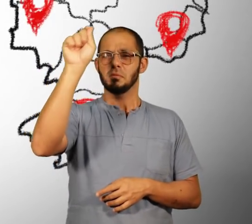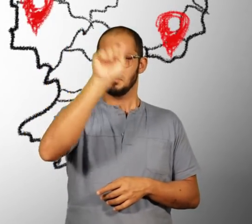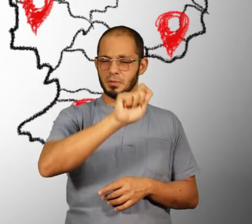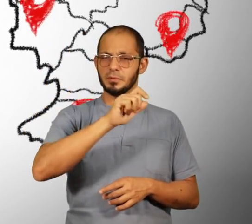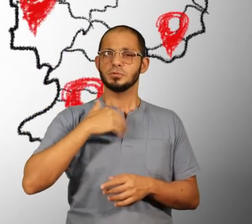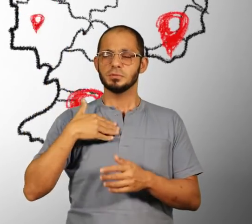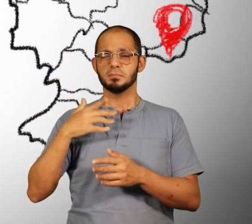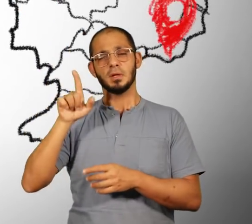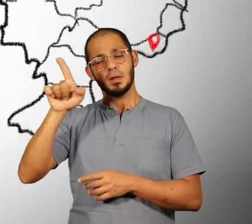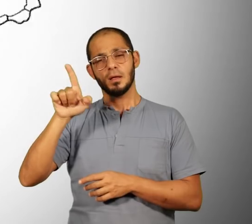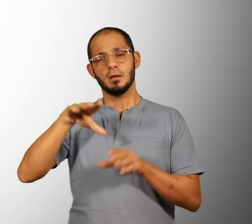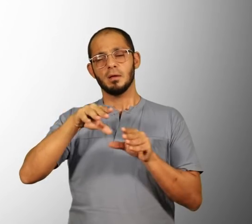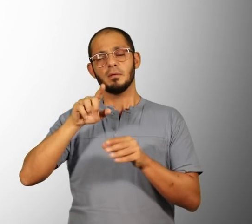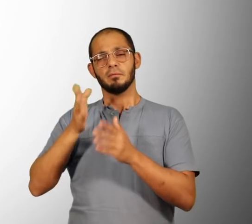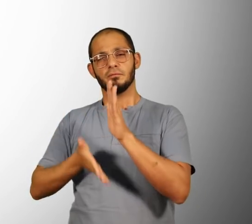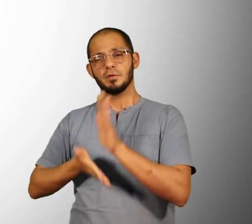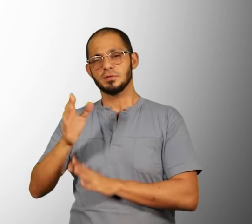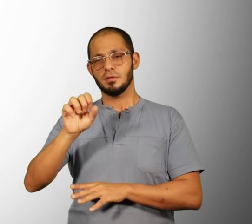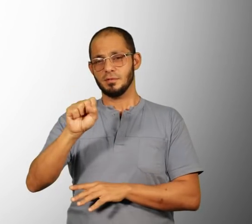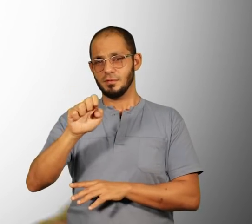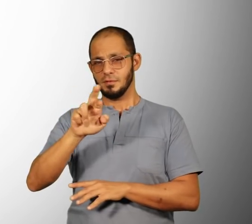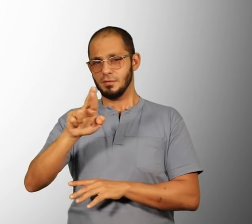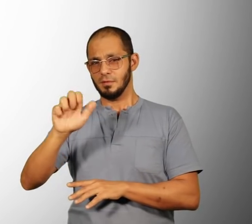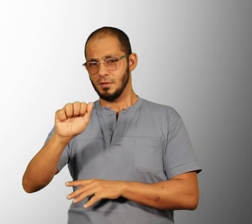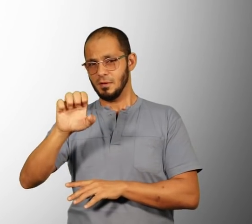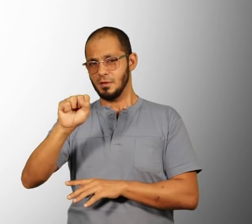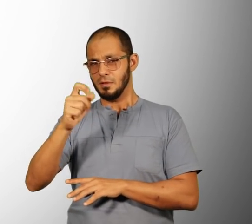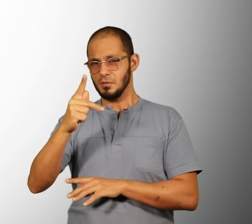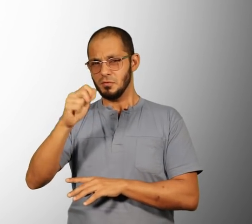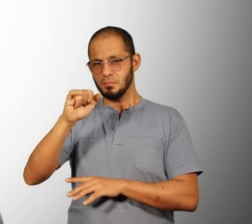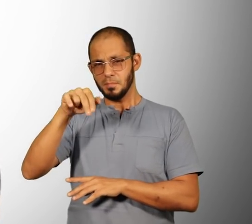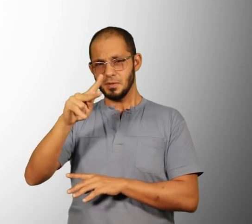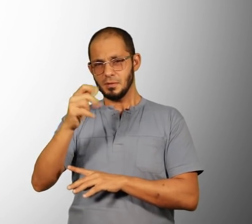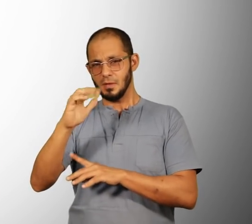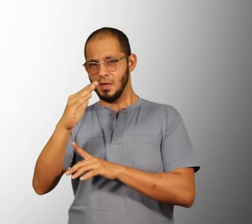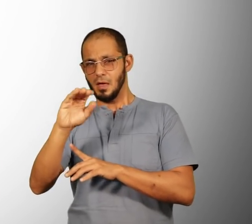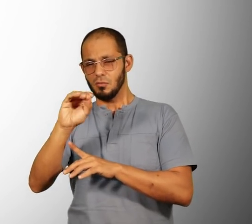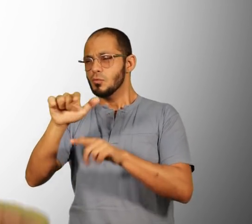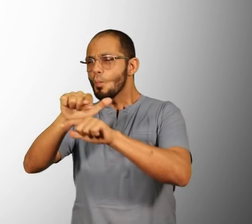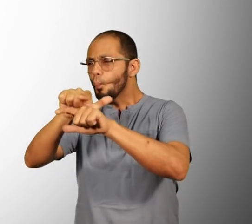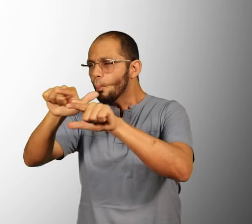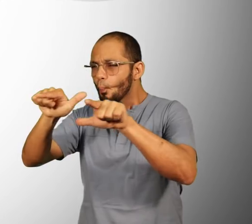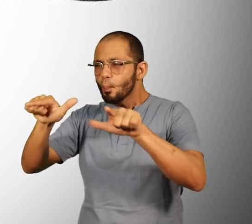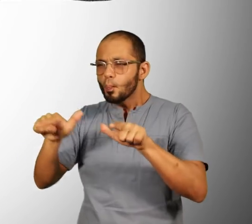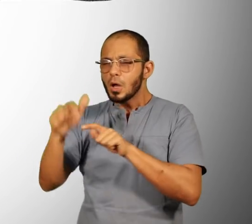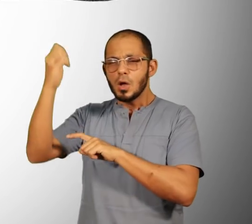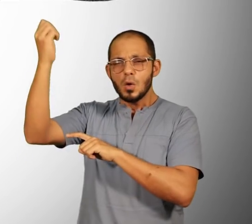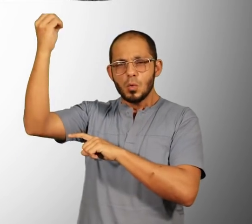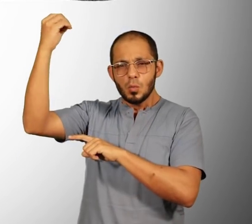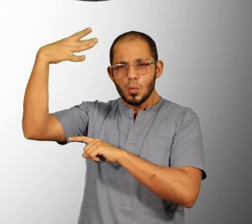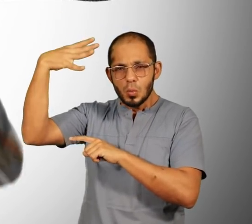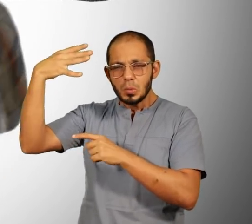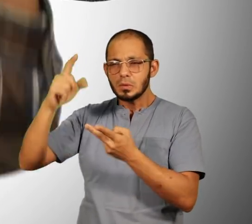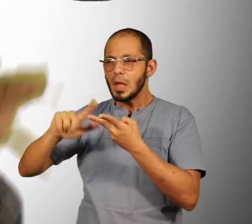Serra dos Pinhaços. E é no meio do nada mesmo. Tipo, é no meio do parque, não tem luz, não tem água, não